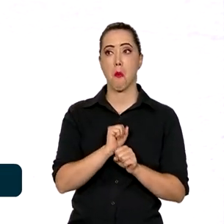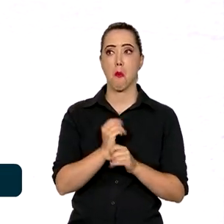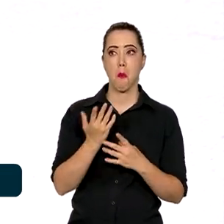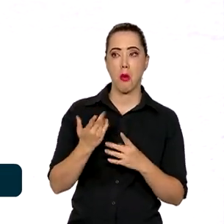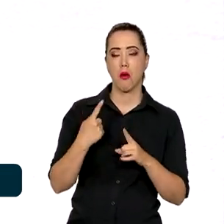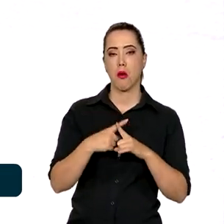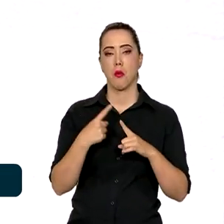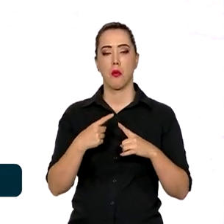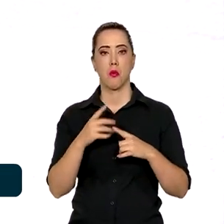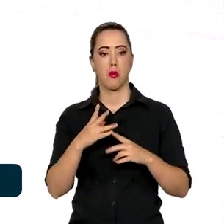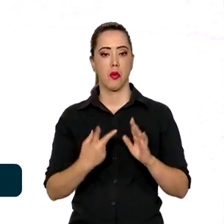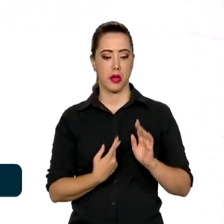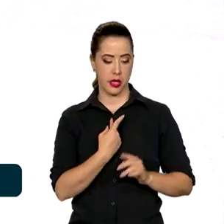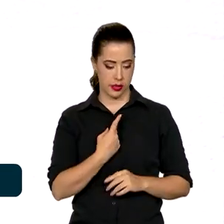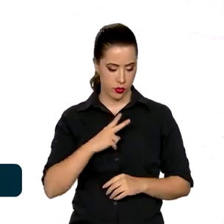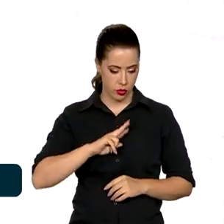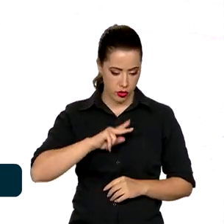complicado.